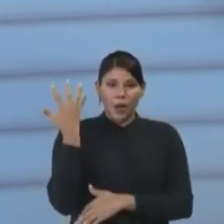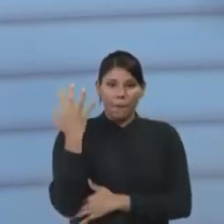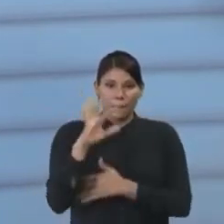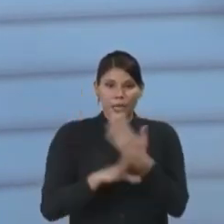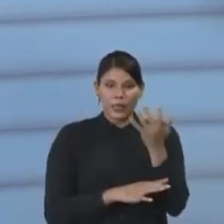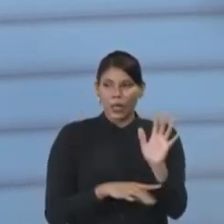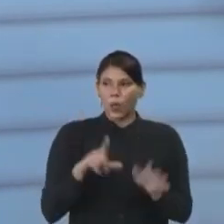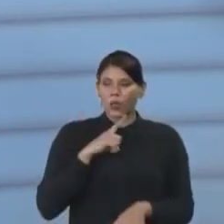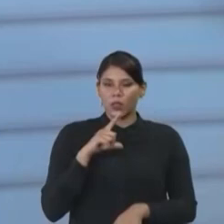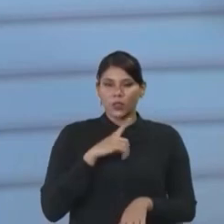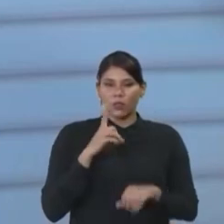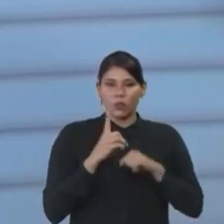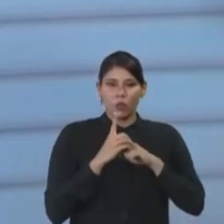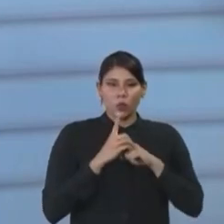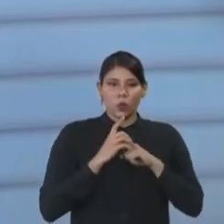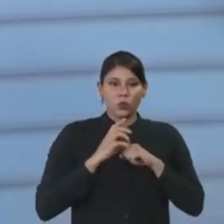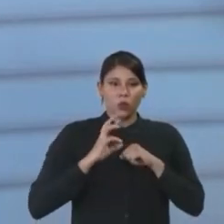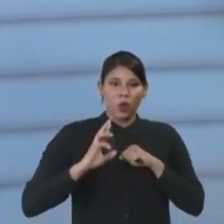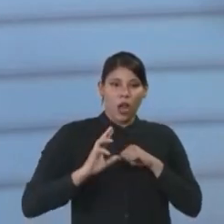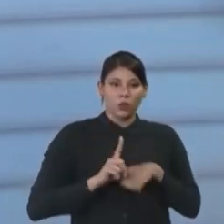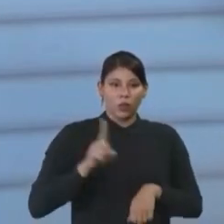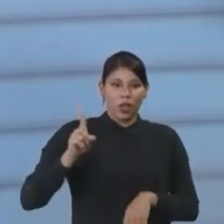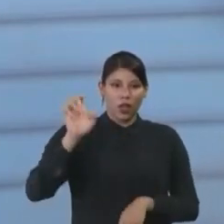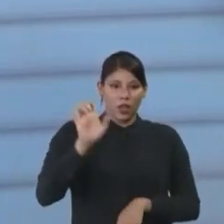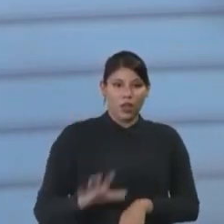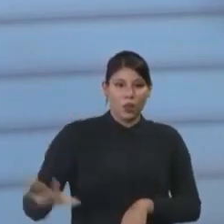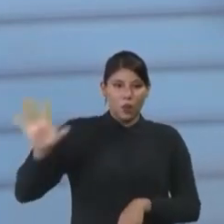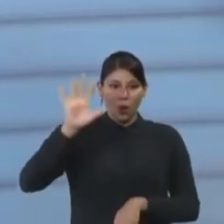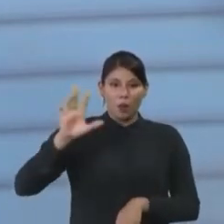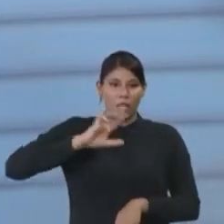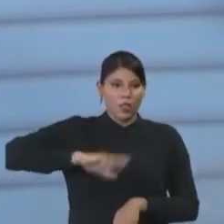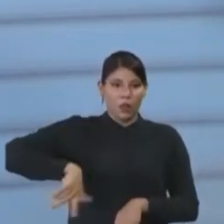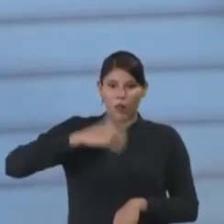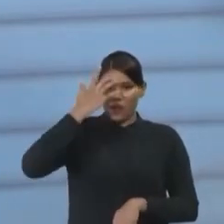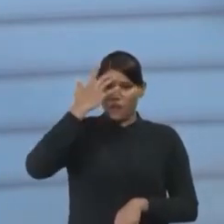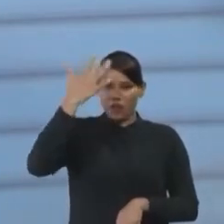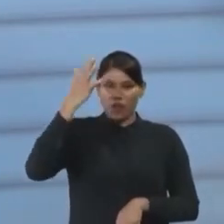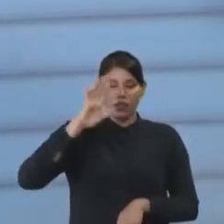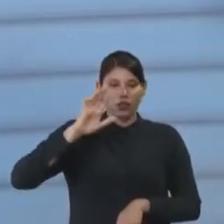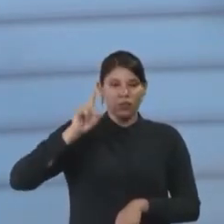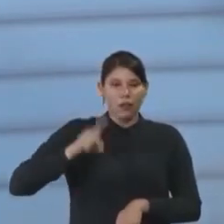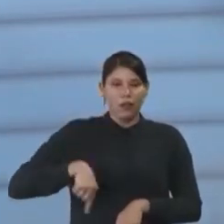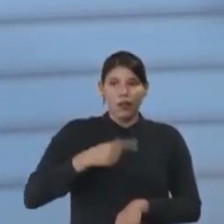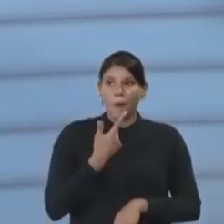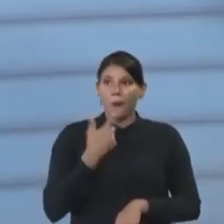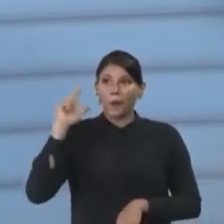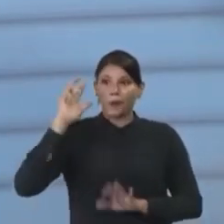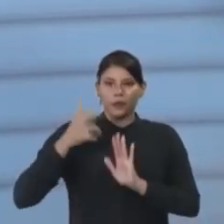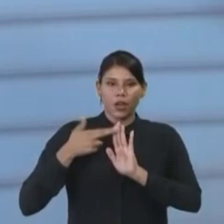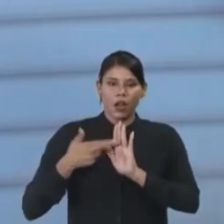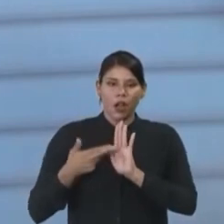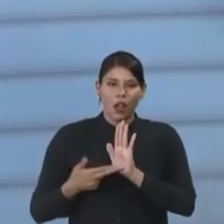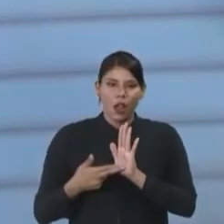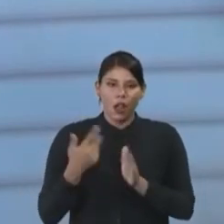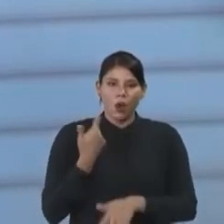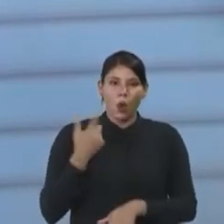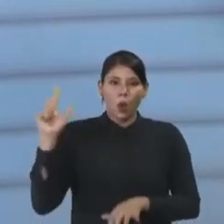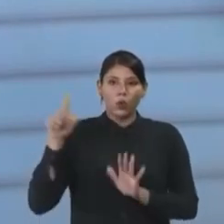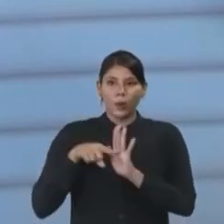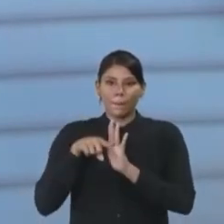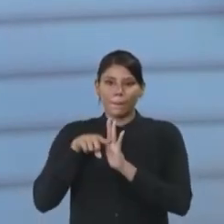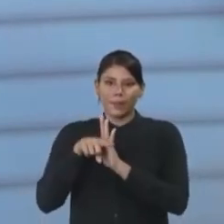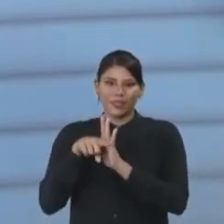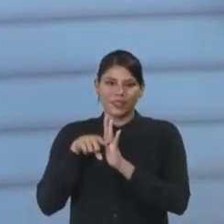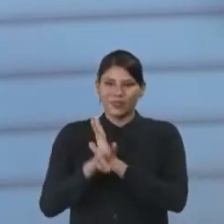enfrentei lá esse doutorado na Europa, que não é uma coisa fácil. São outras regras, outra forma de pesquisar,